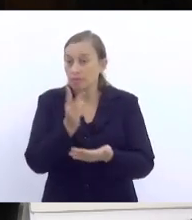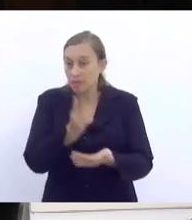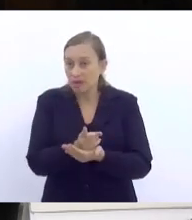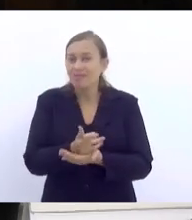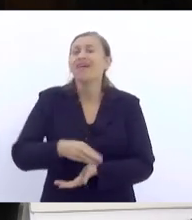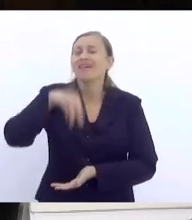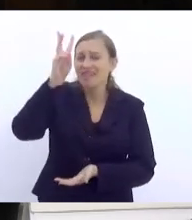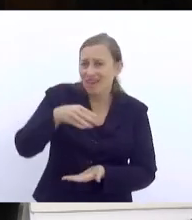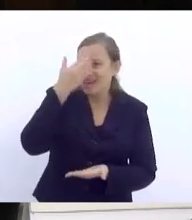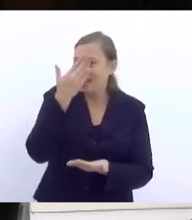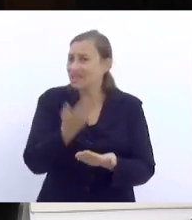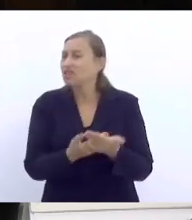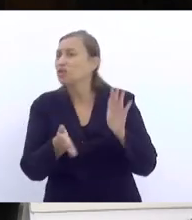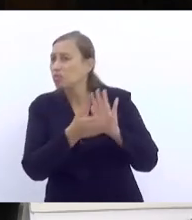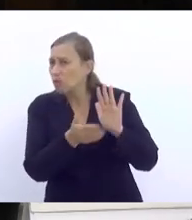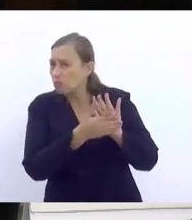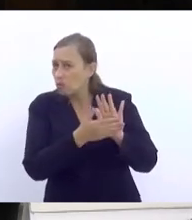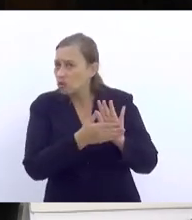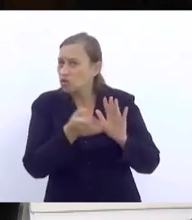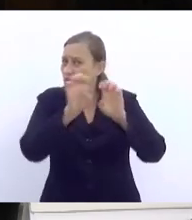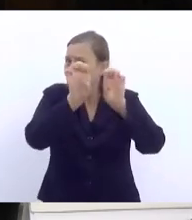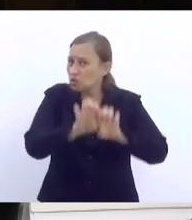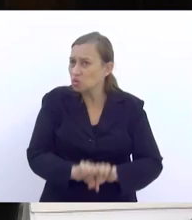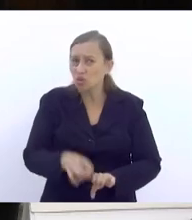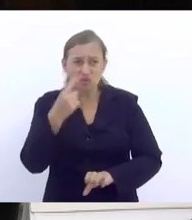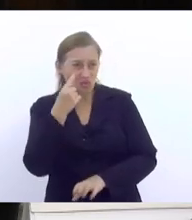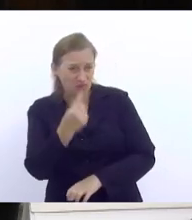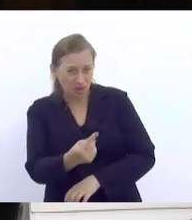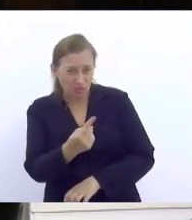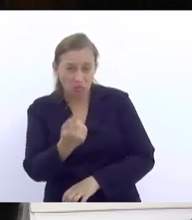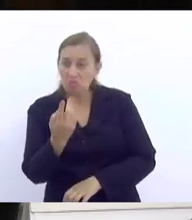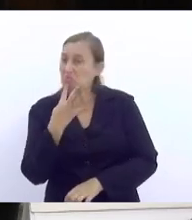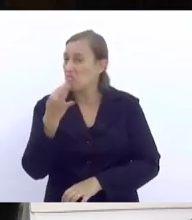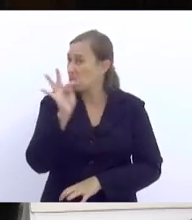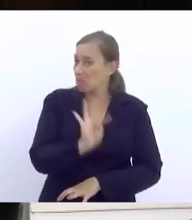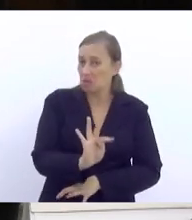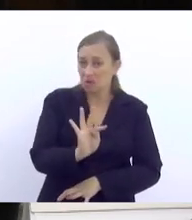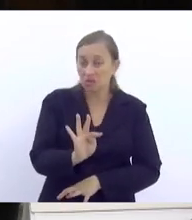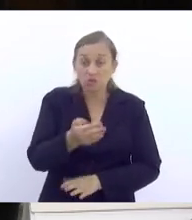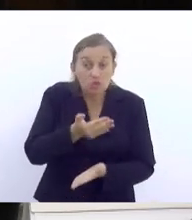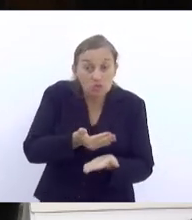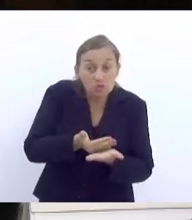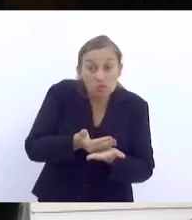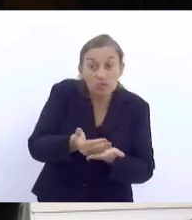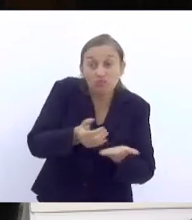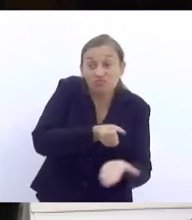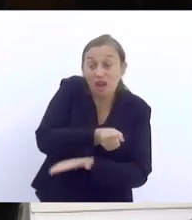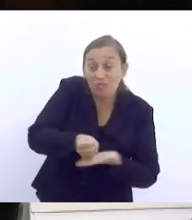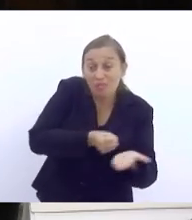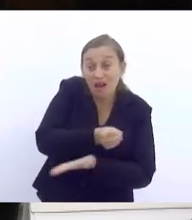quem acredita em uma proposta com essa estrutura não conhece os princípios